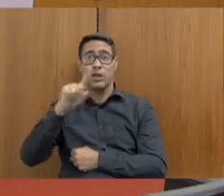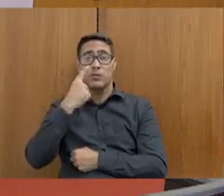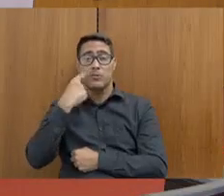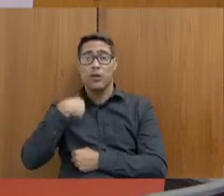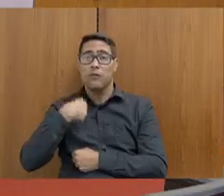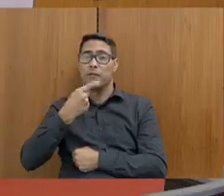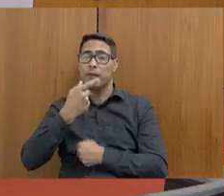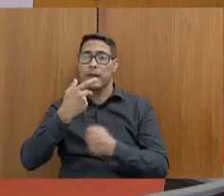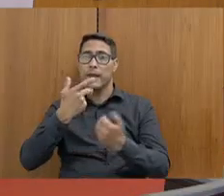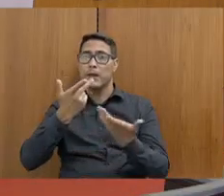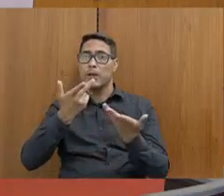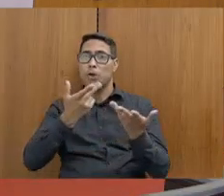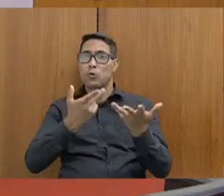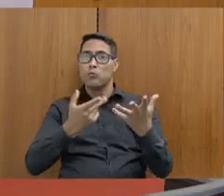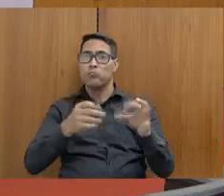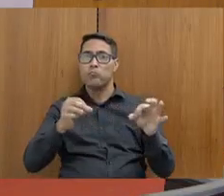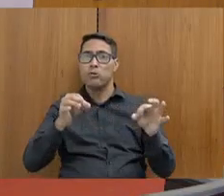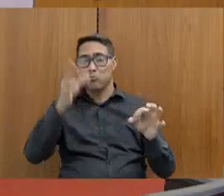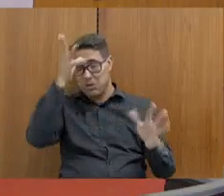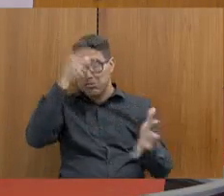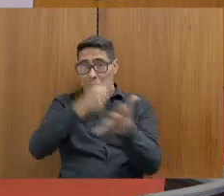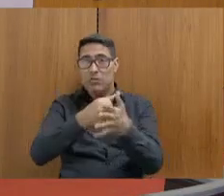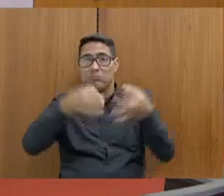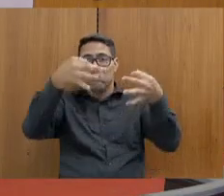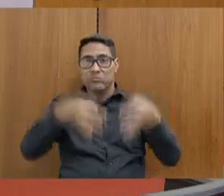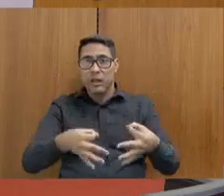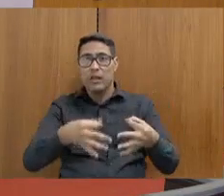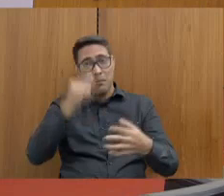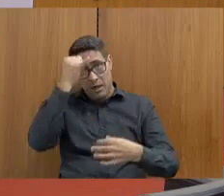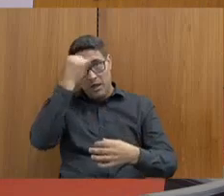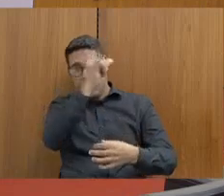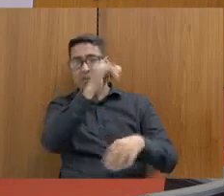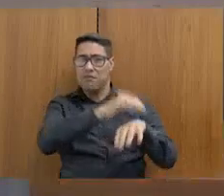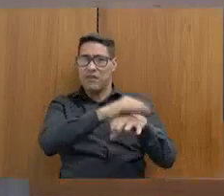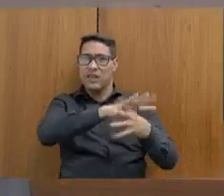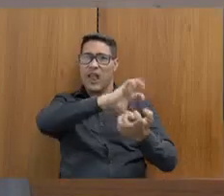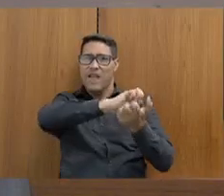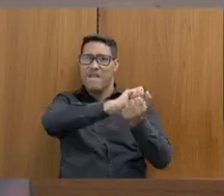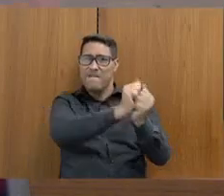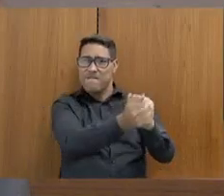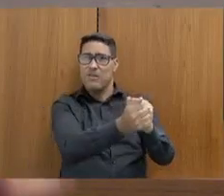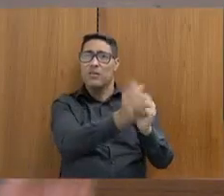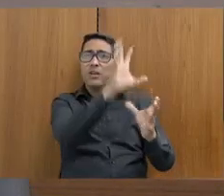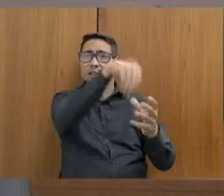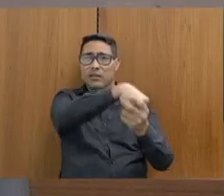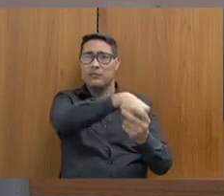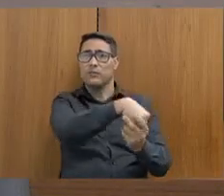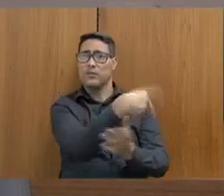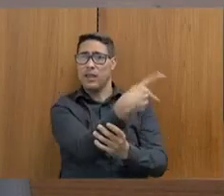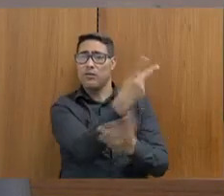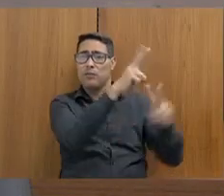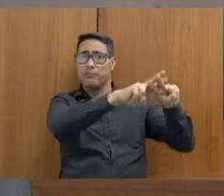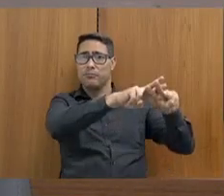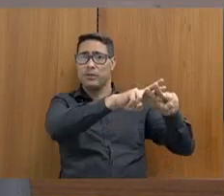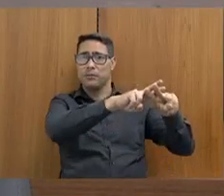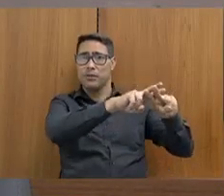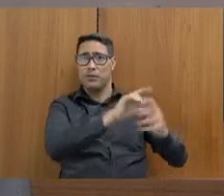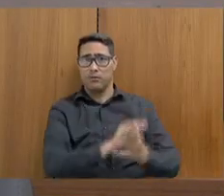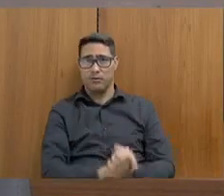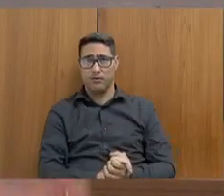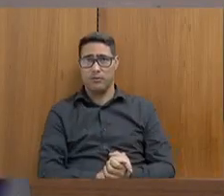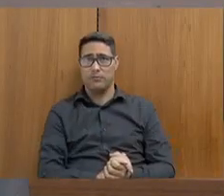concreta para a prevenção à tortura dentro do Serviço de Segurança Pública do nosso Estado. Então, essa é a segunda